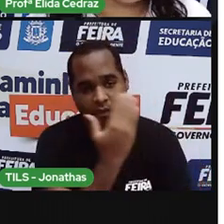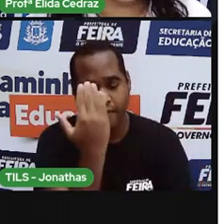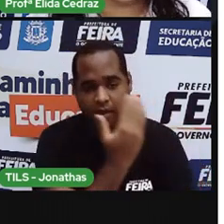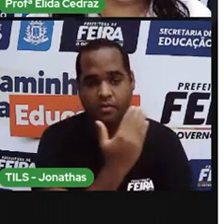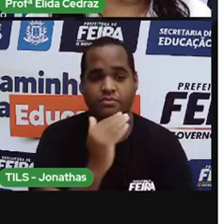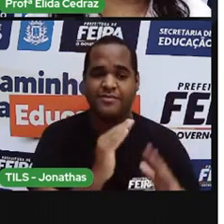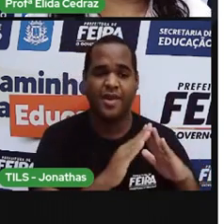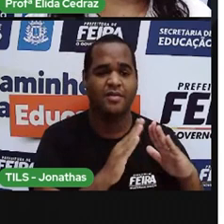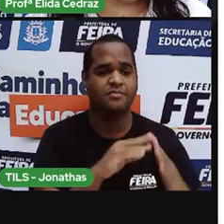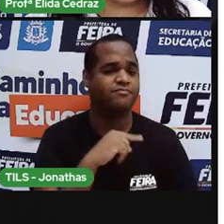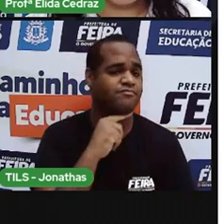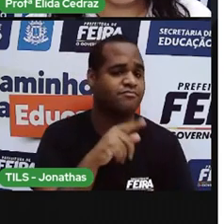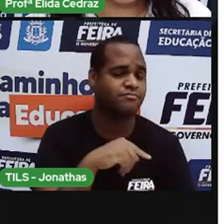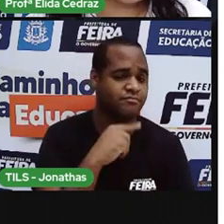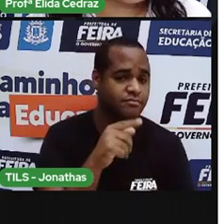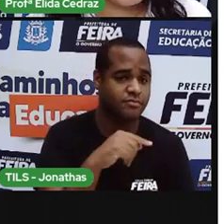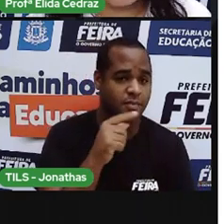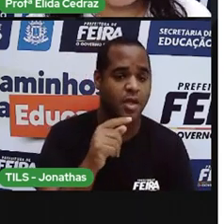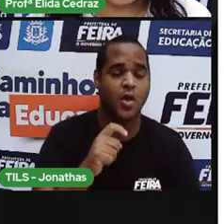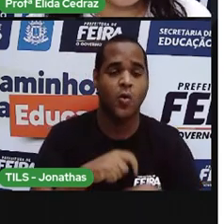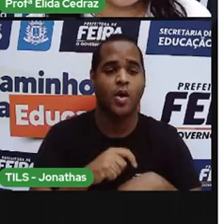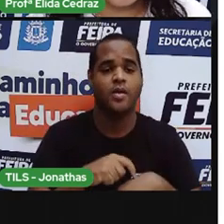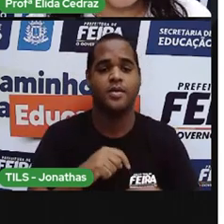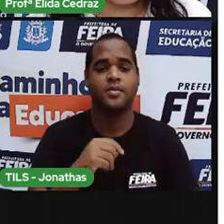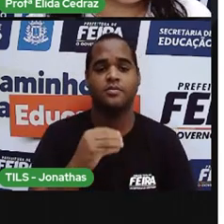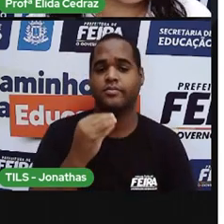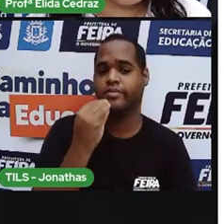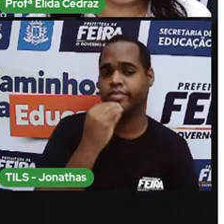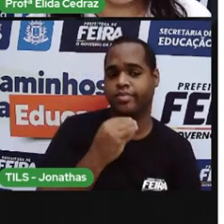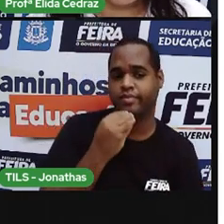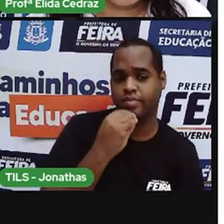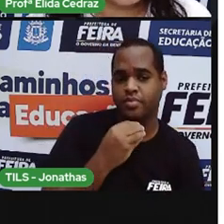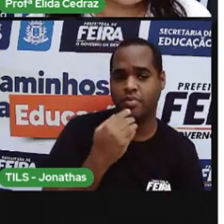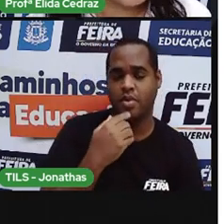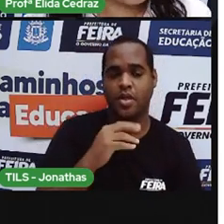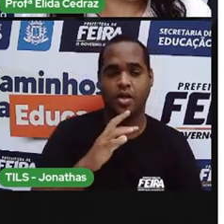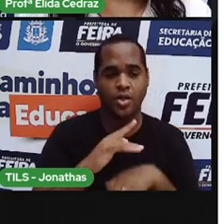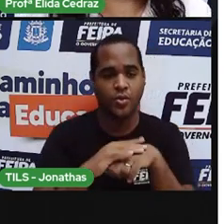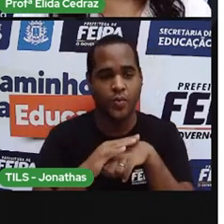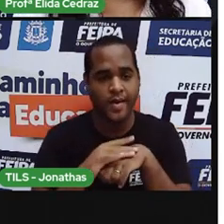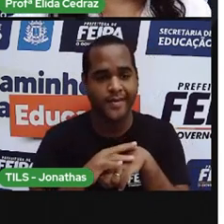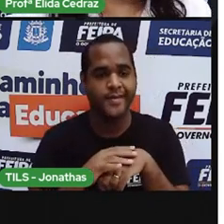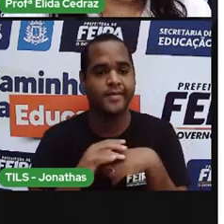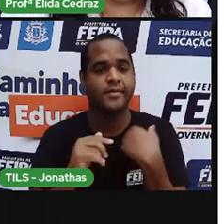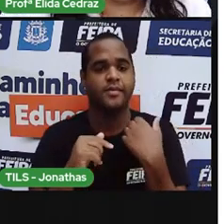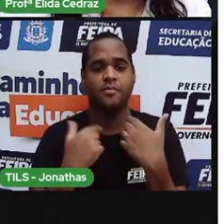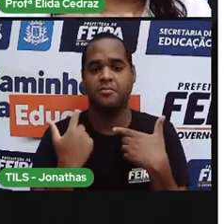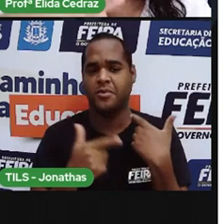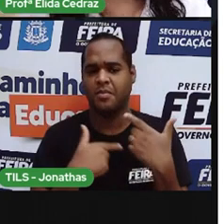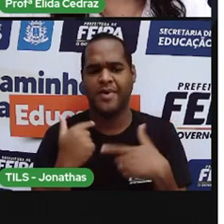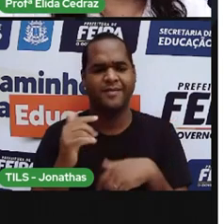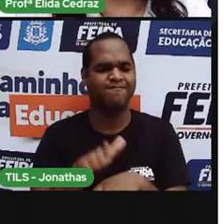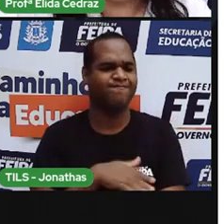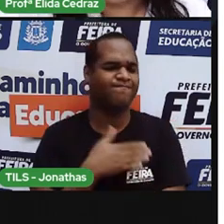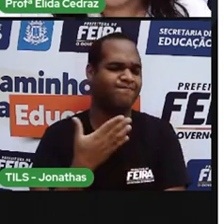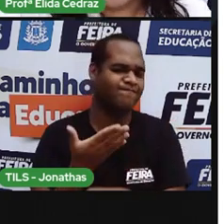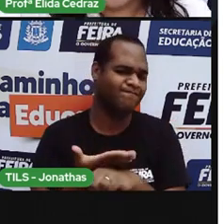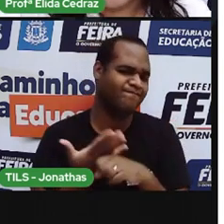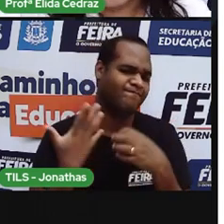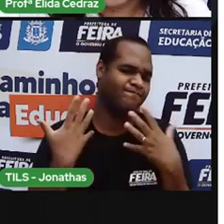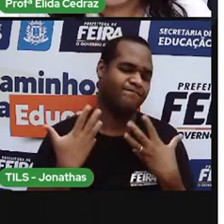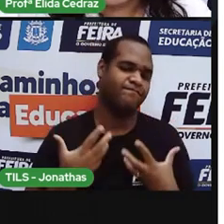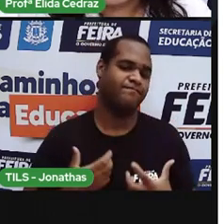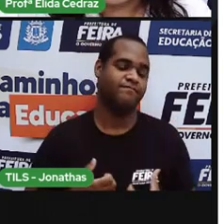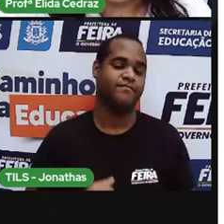em casa, não dava tempo nem de se alimentar direito, eles ficavam doentes porque a jornada de trabalho deles era muito